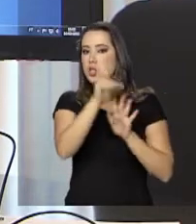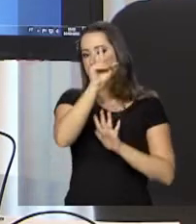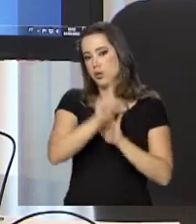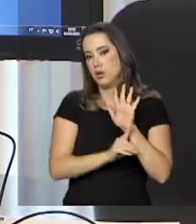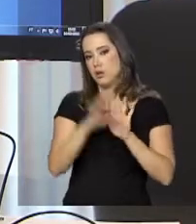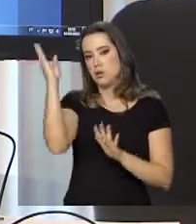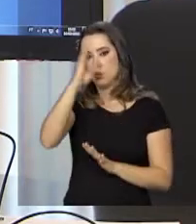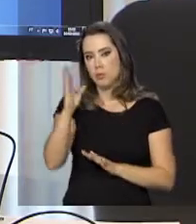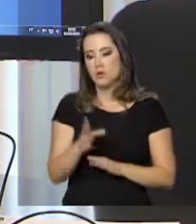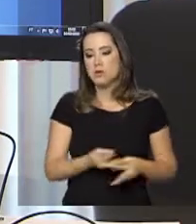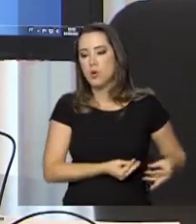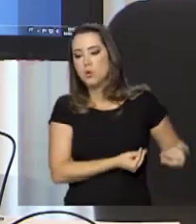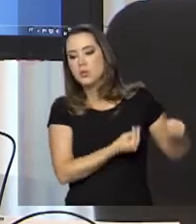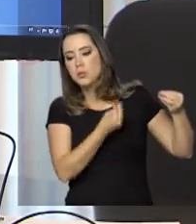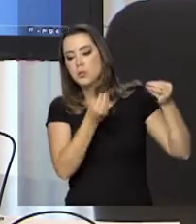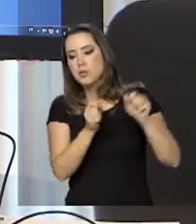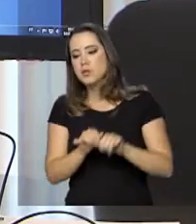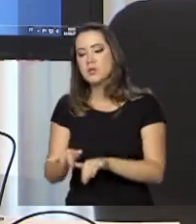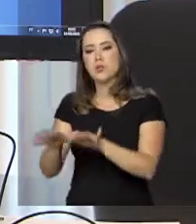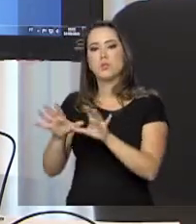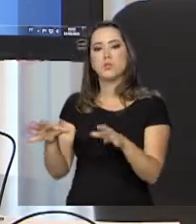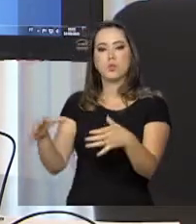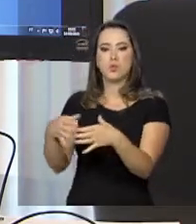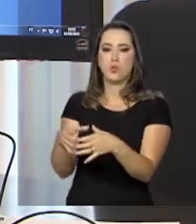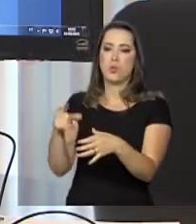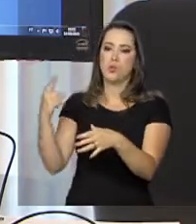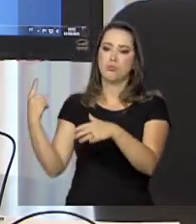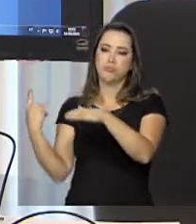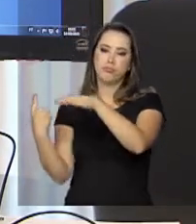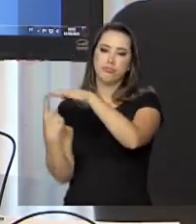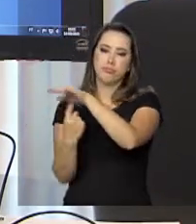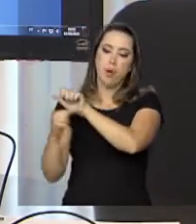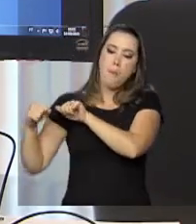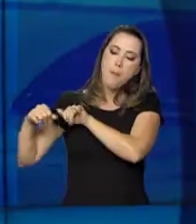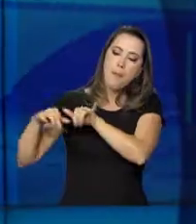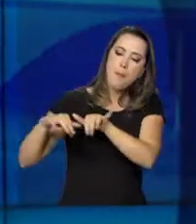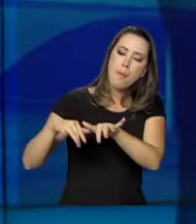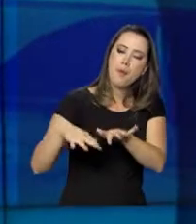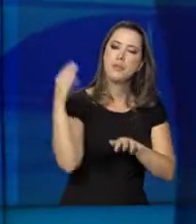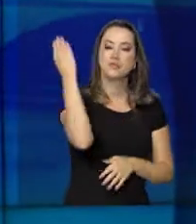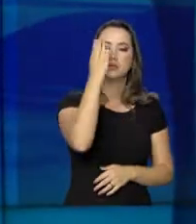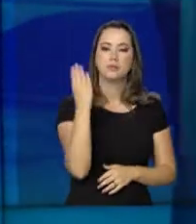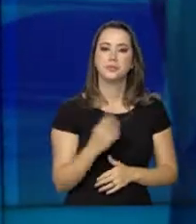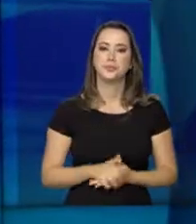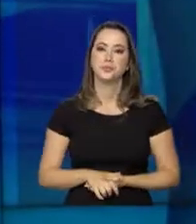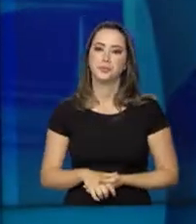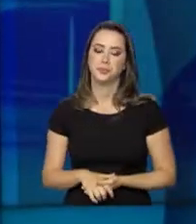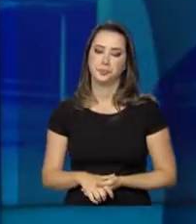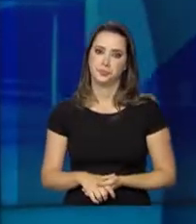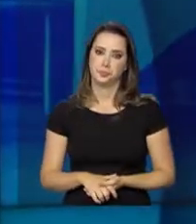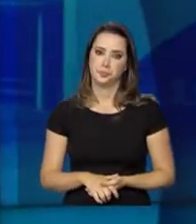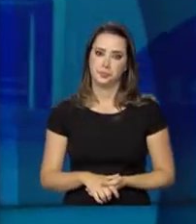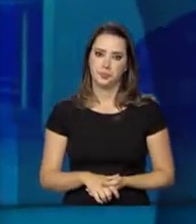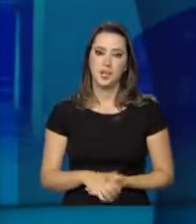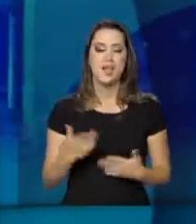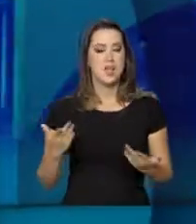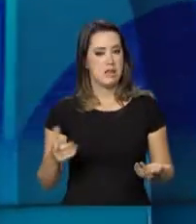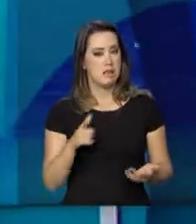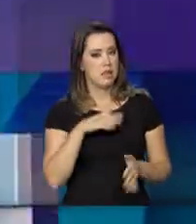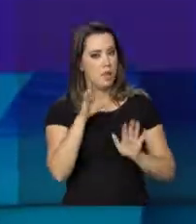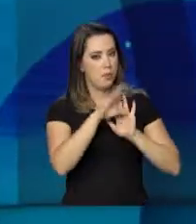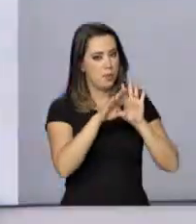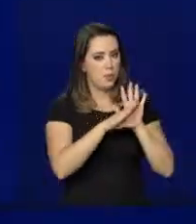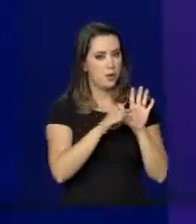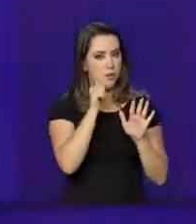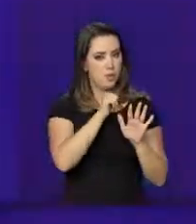Brasil e esses direitos também sejam estendidos para esses migrantes estrangeiros. E o programa Mulheres Mil para Formação